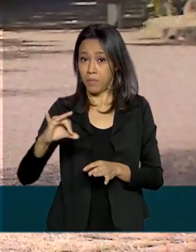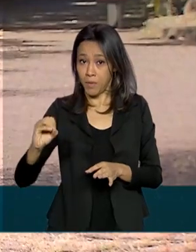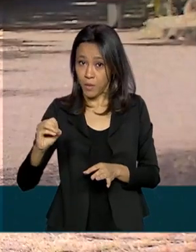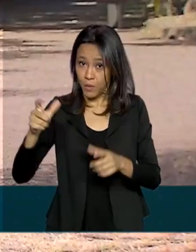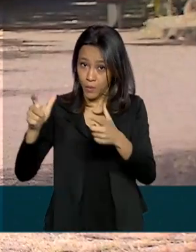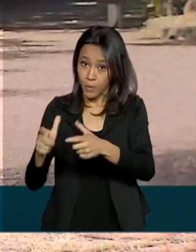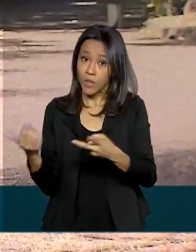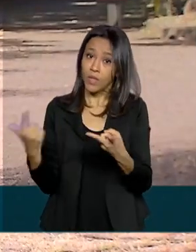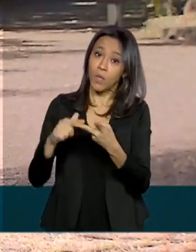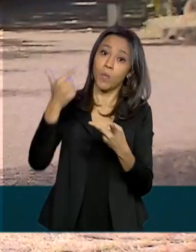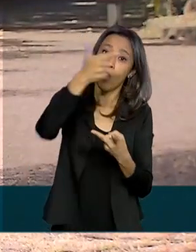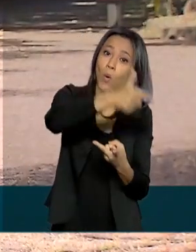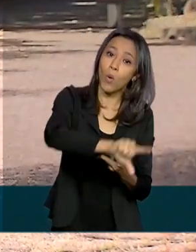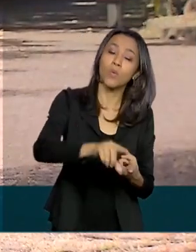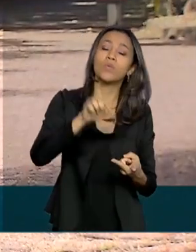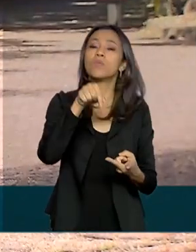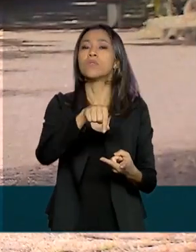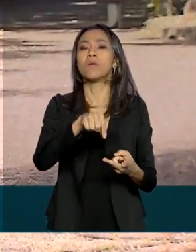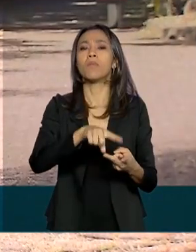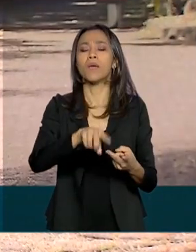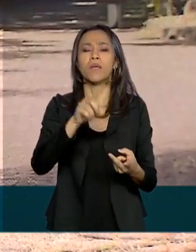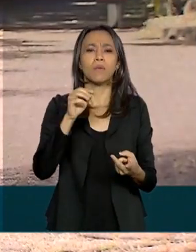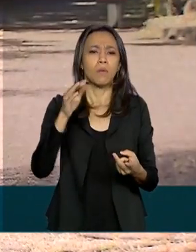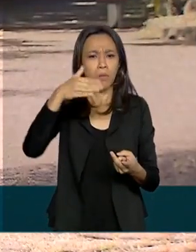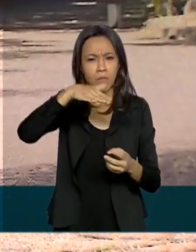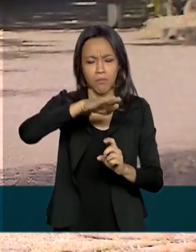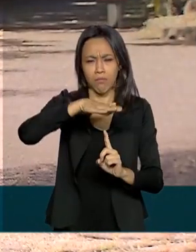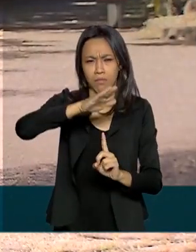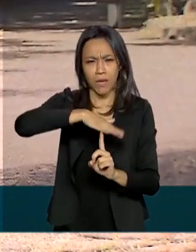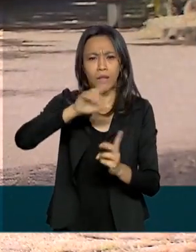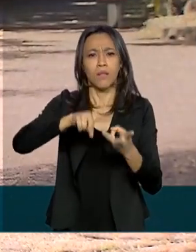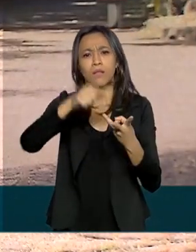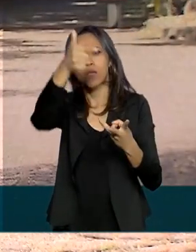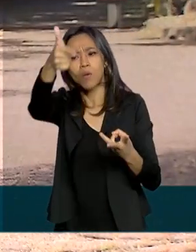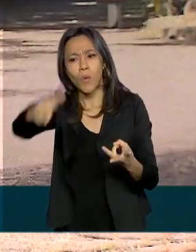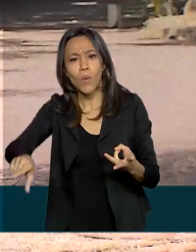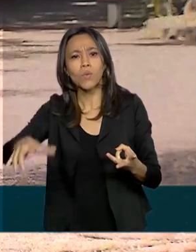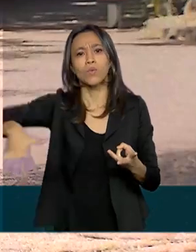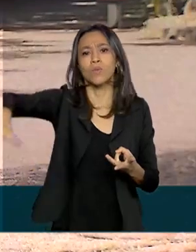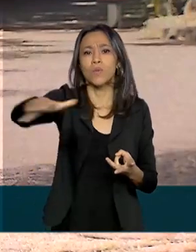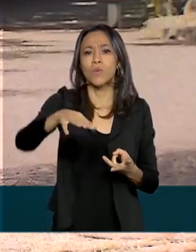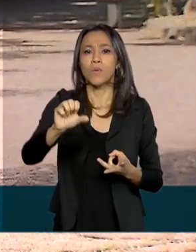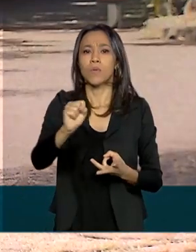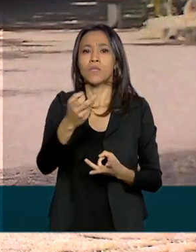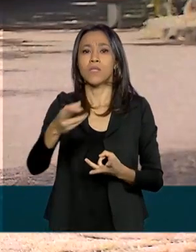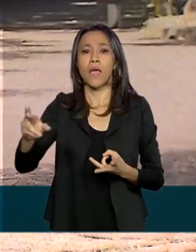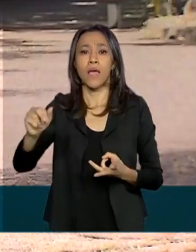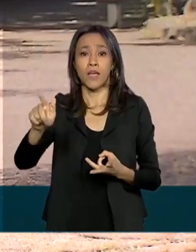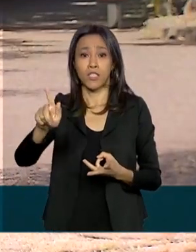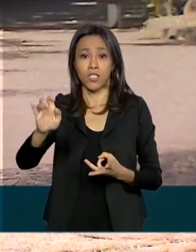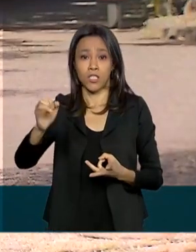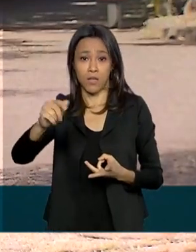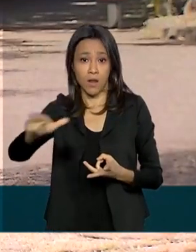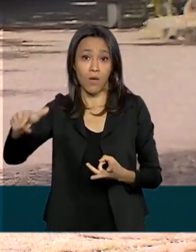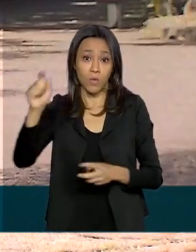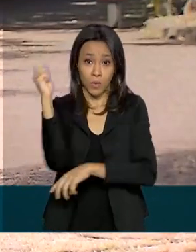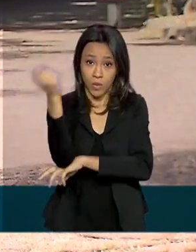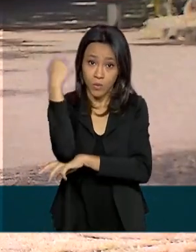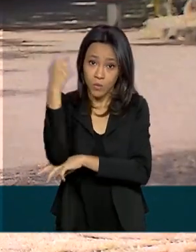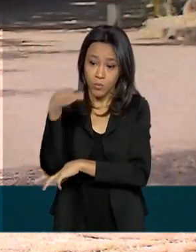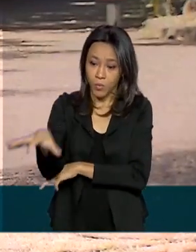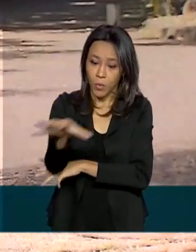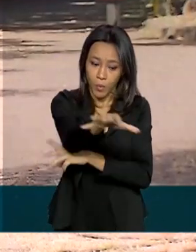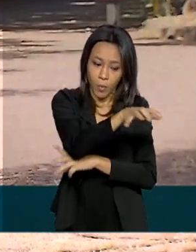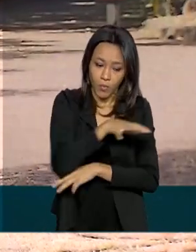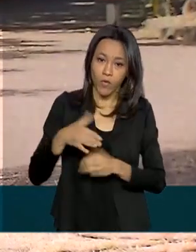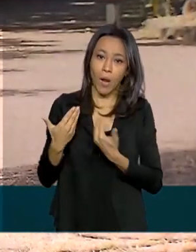Iguaçu, no Paraná, e os parques nacionais a Parados da Serra e Serra Geral, no Rio Grande do Sul. Aqui no Parque Nacional de